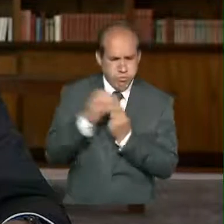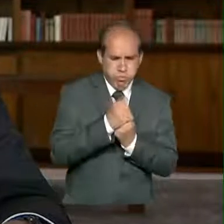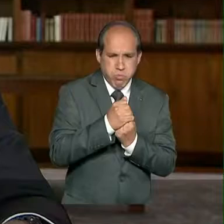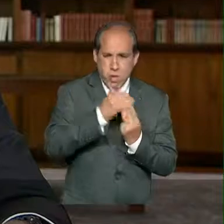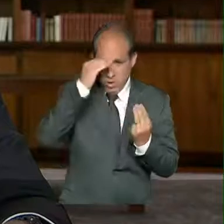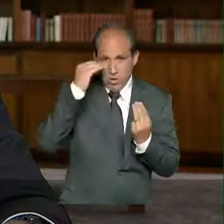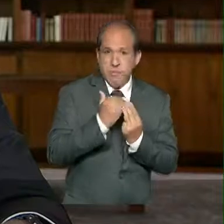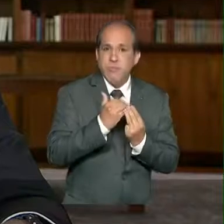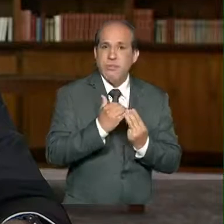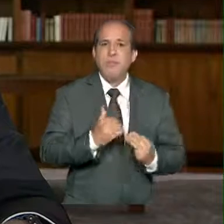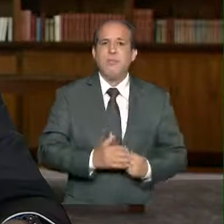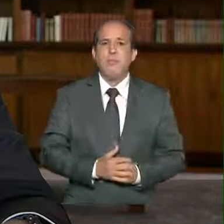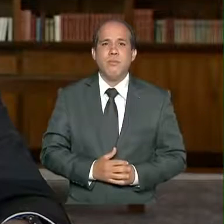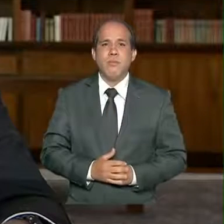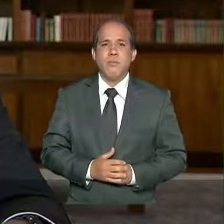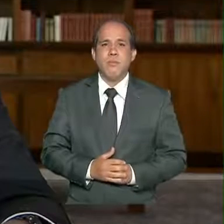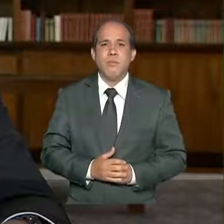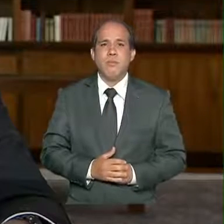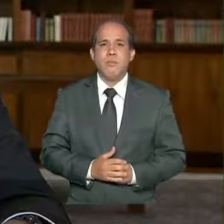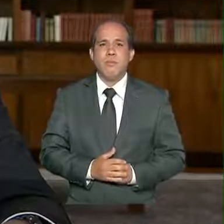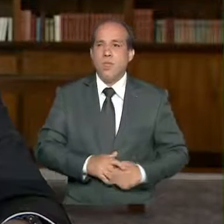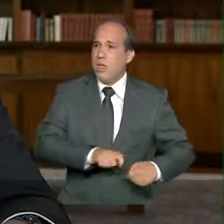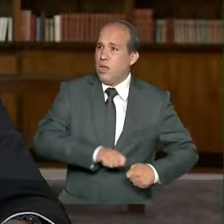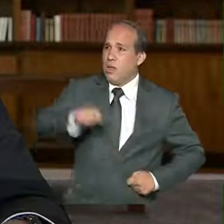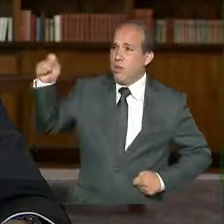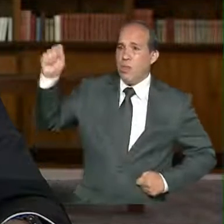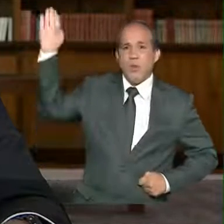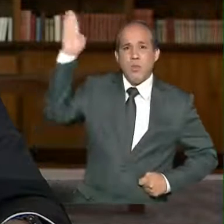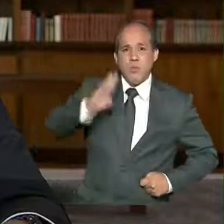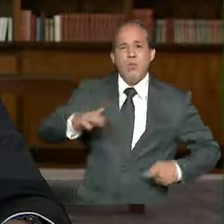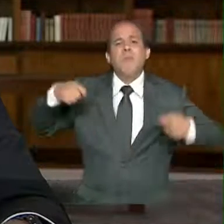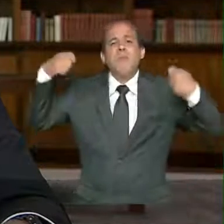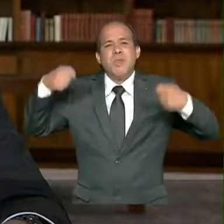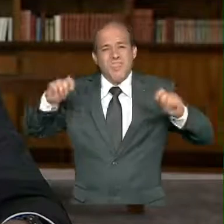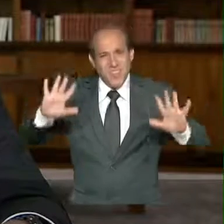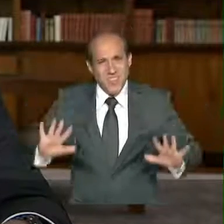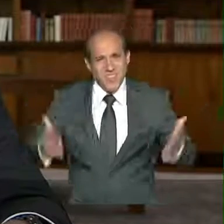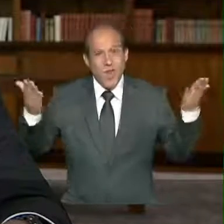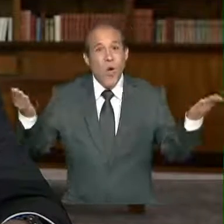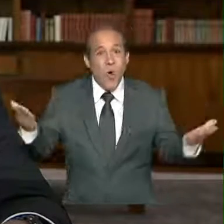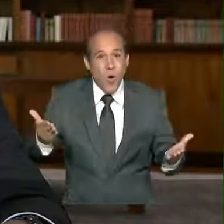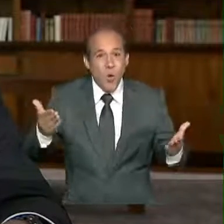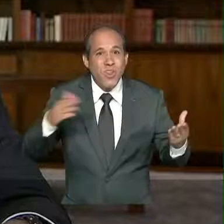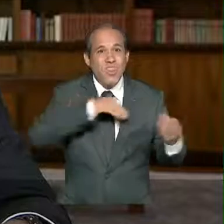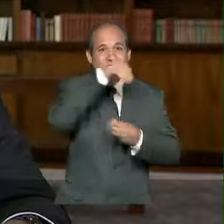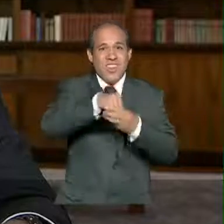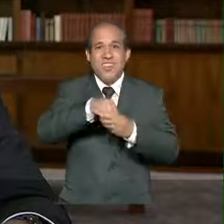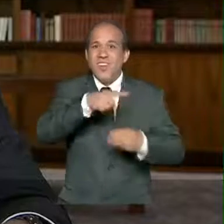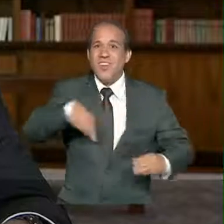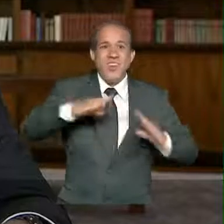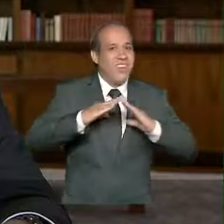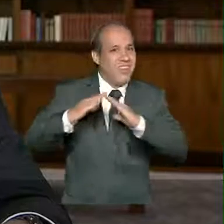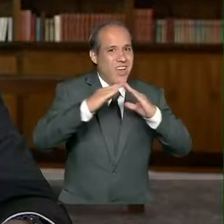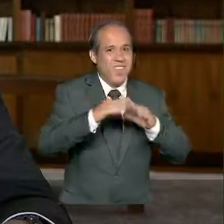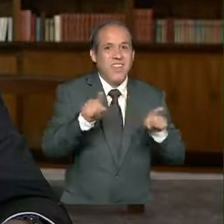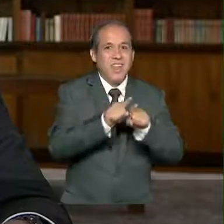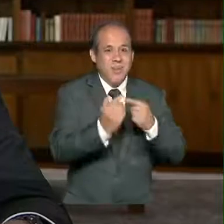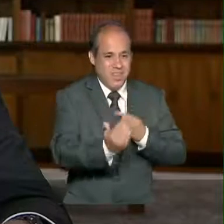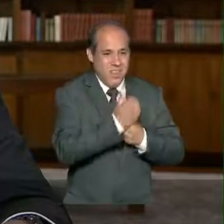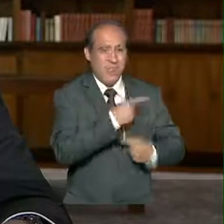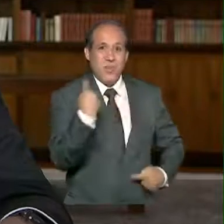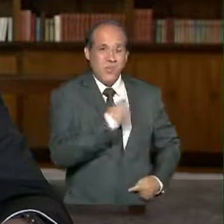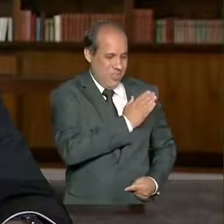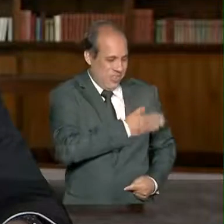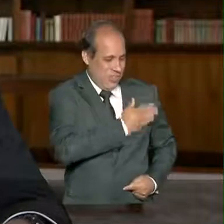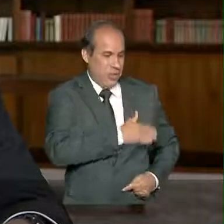abrirá mão A independência do Brasil merece ser comemorada hoje, nos nossos lares e em nossos corações